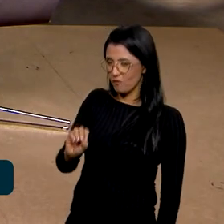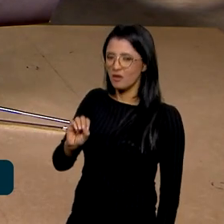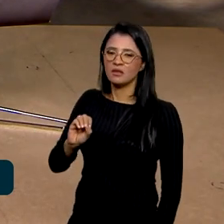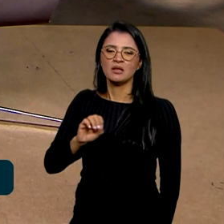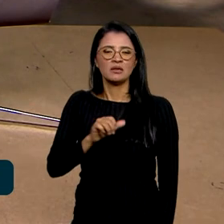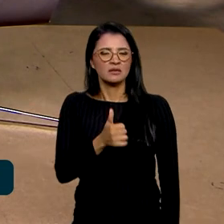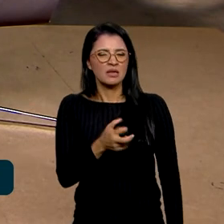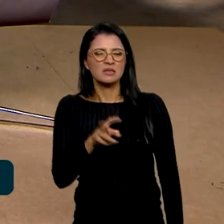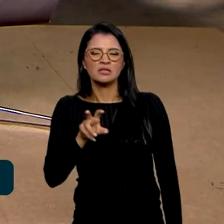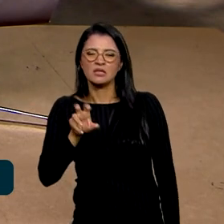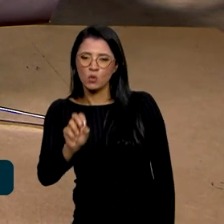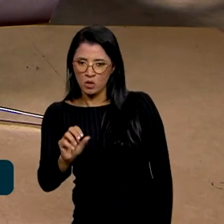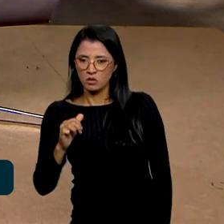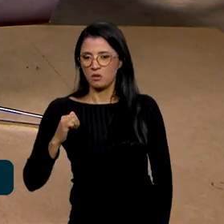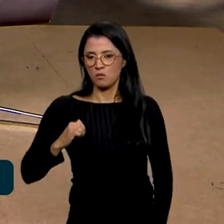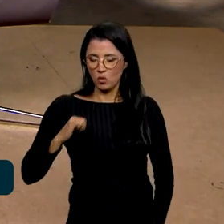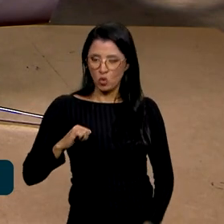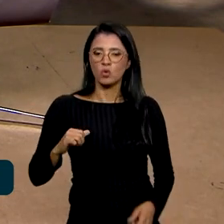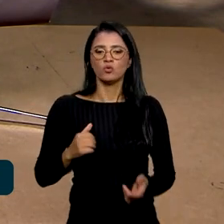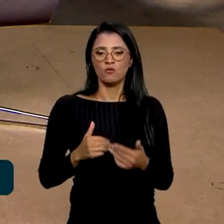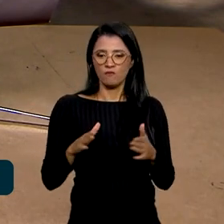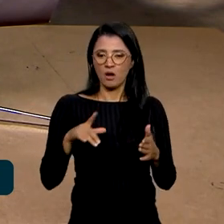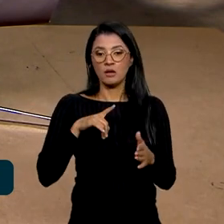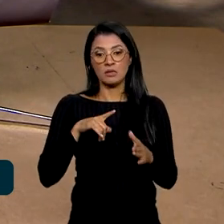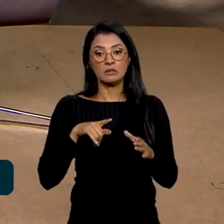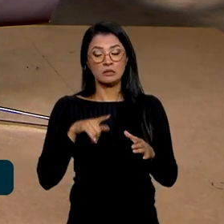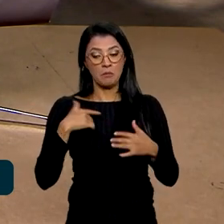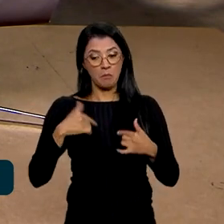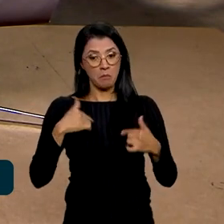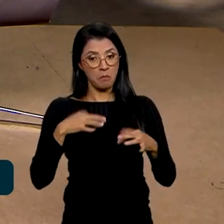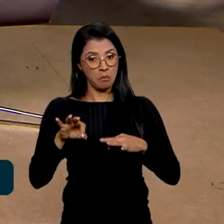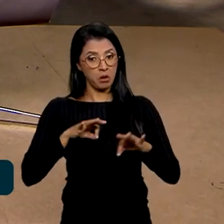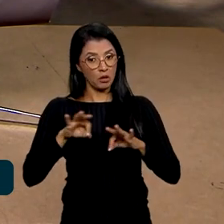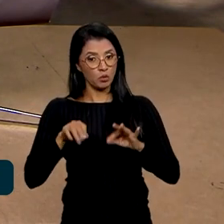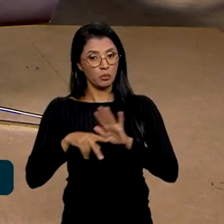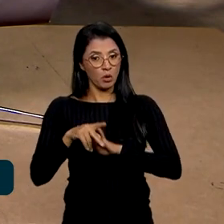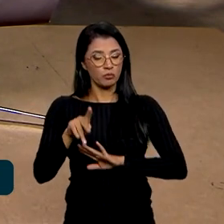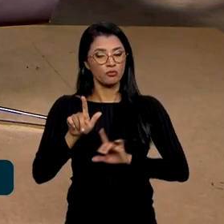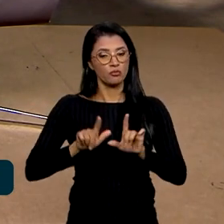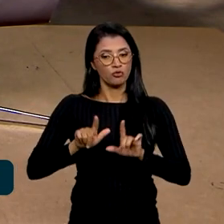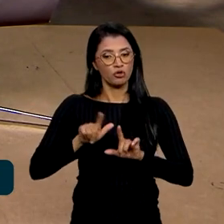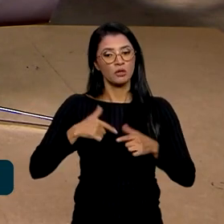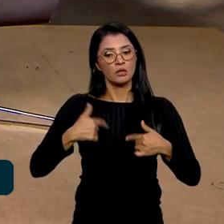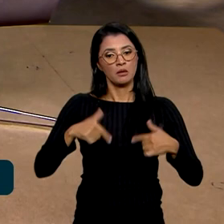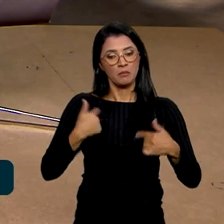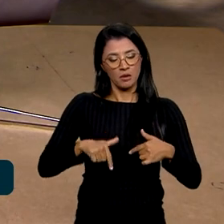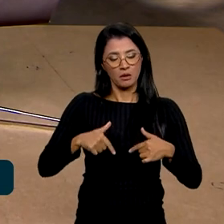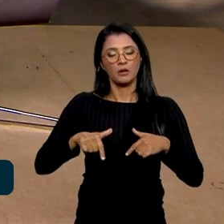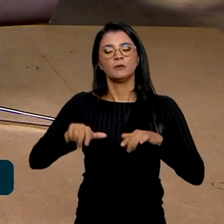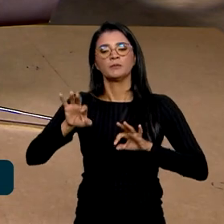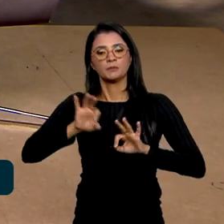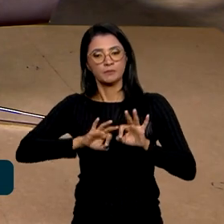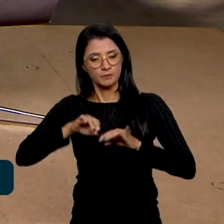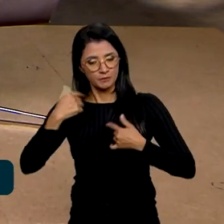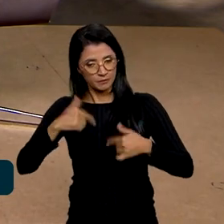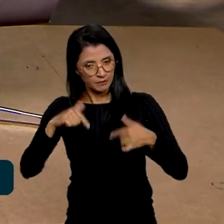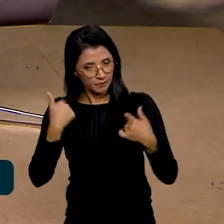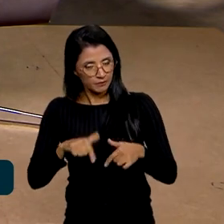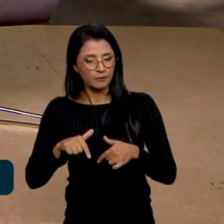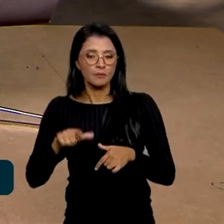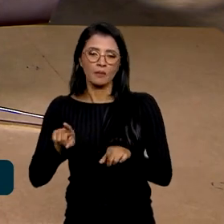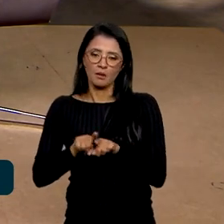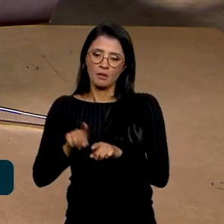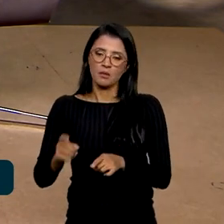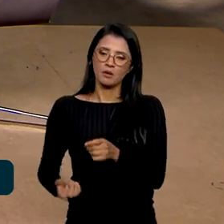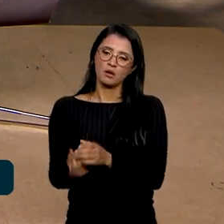bolsas vão sair a partir desses planos de trabalho. Então, cada pontão desse, além de articular os pontões do seu território para fazer uma comissão